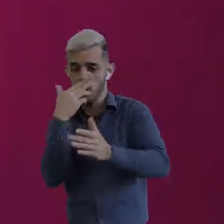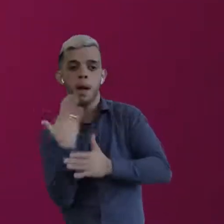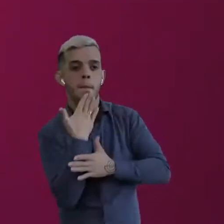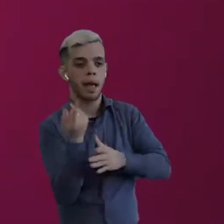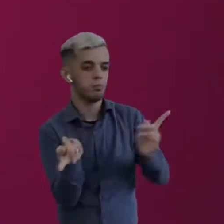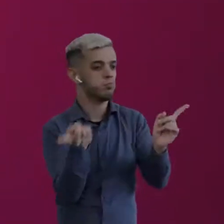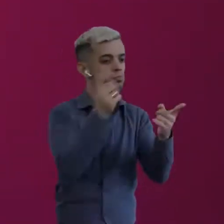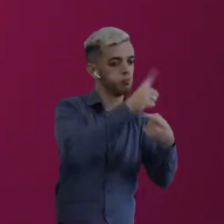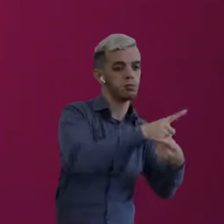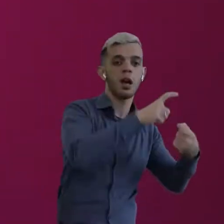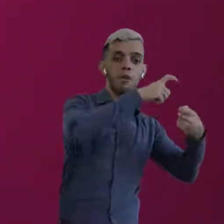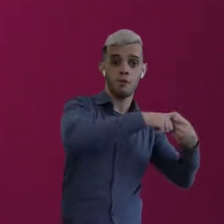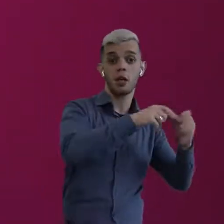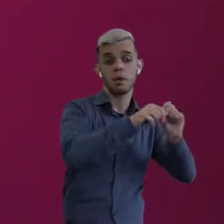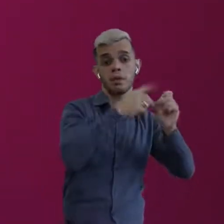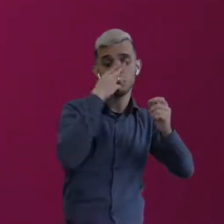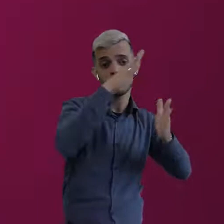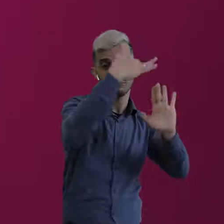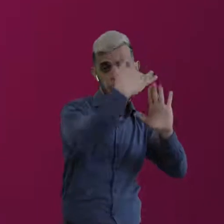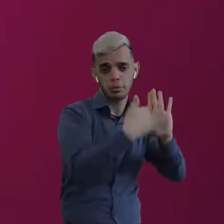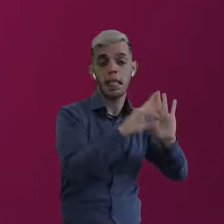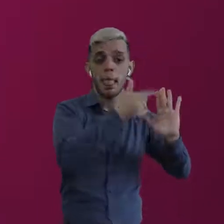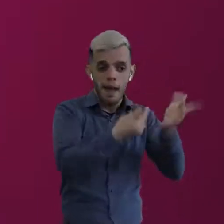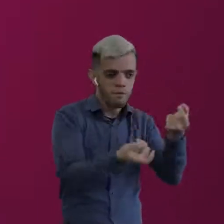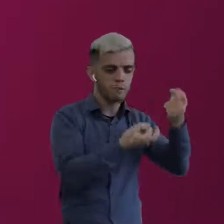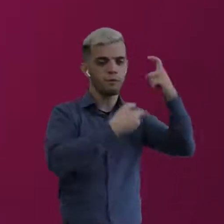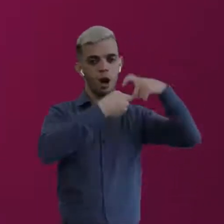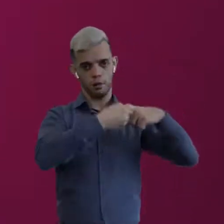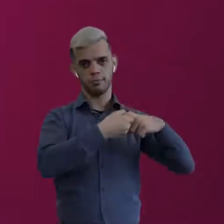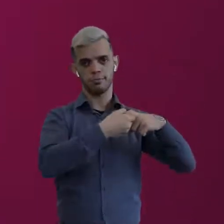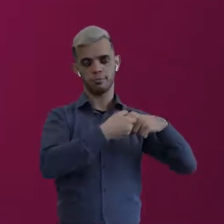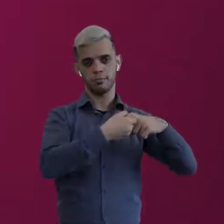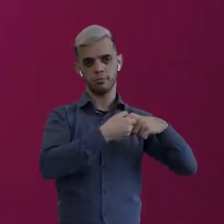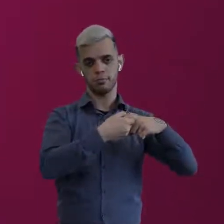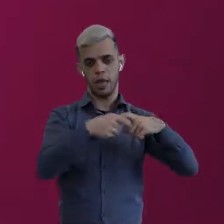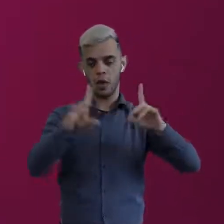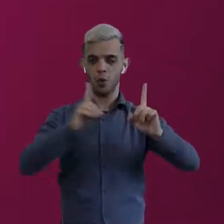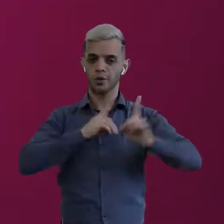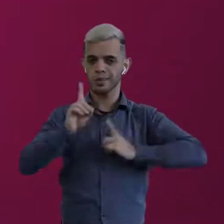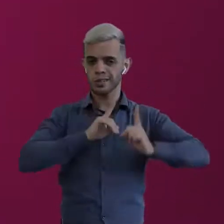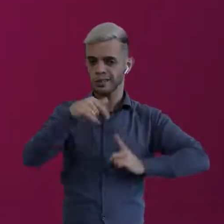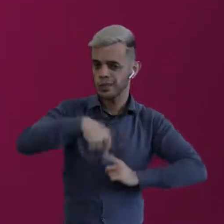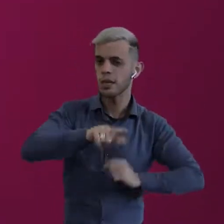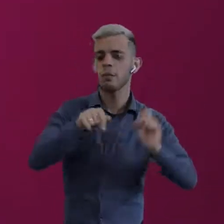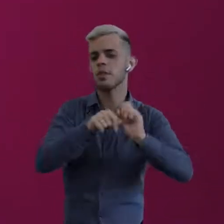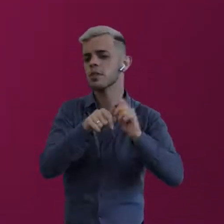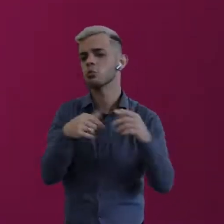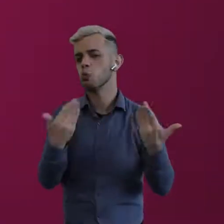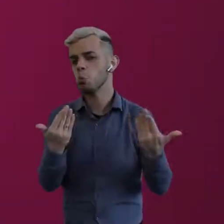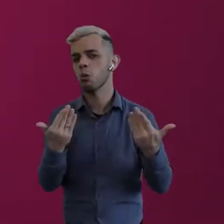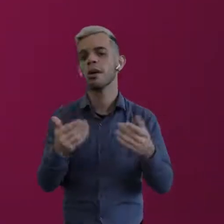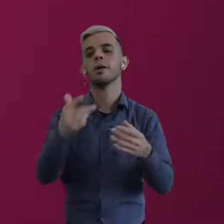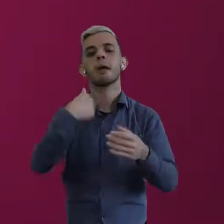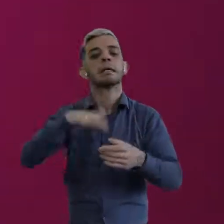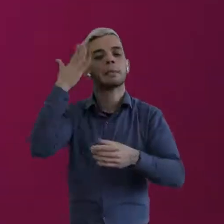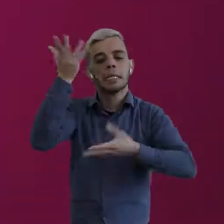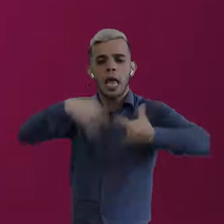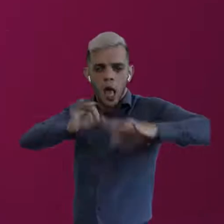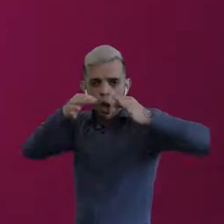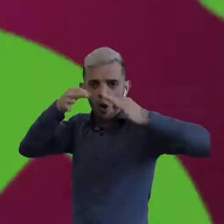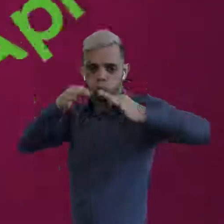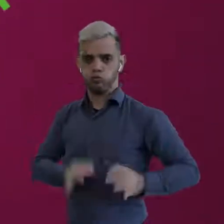dentro da análise que eles têm e vão encaminhar de volta para a nossa coordenação para que a gente possa